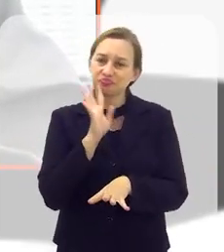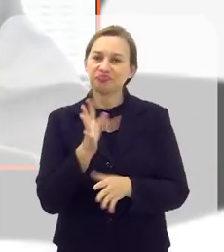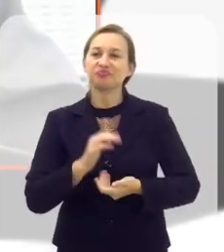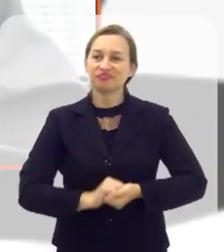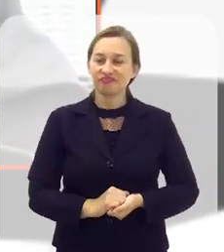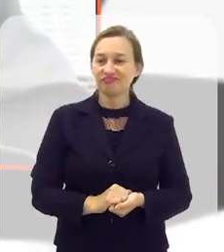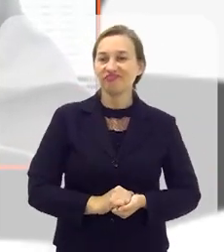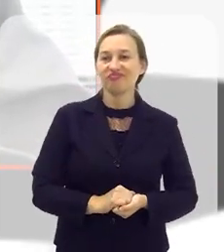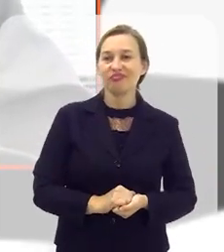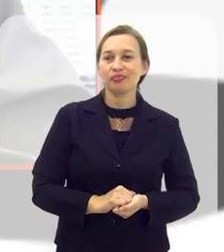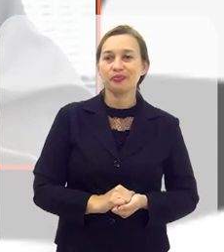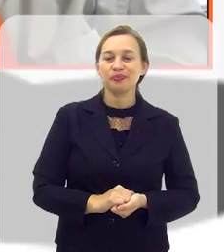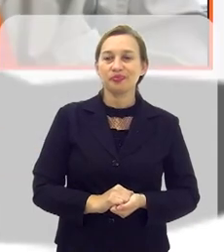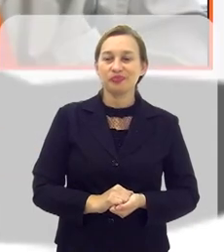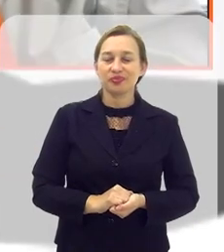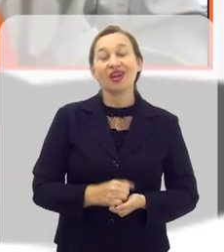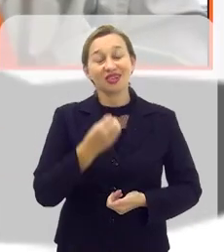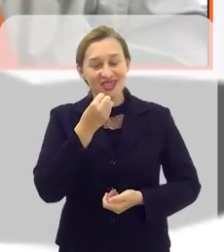Foi muito legal.